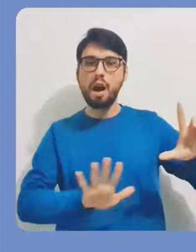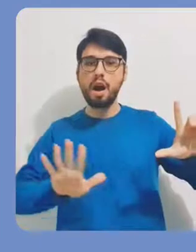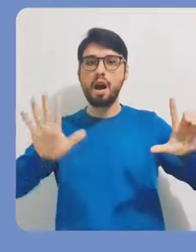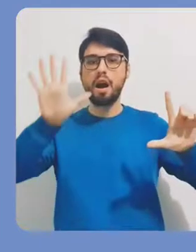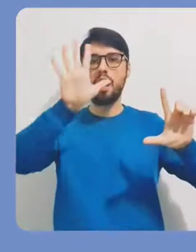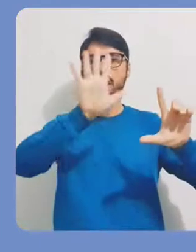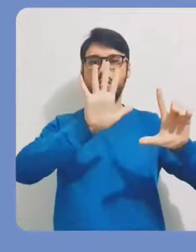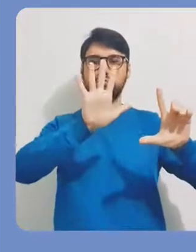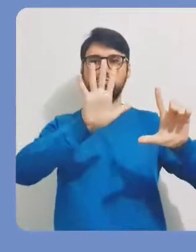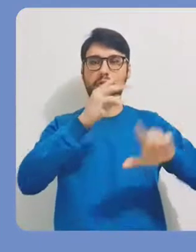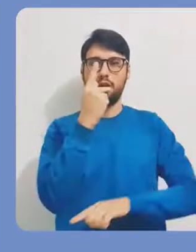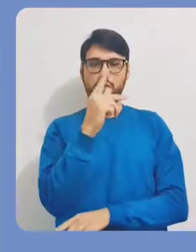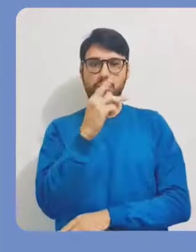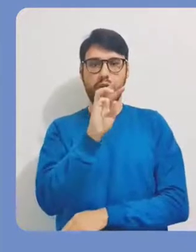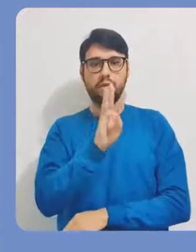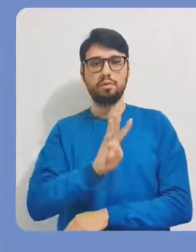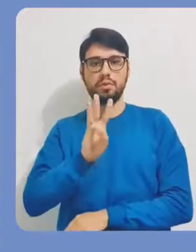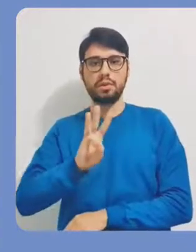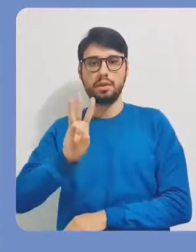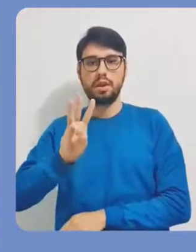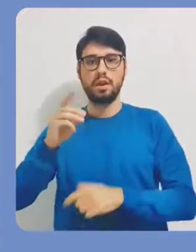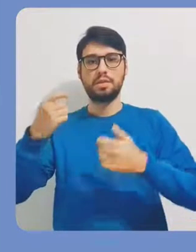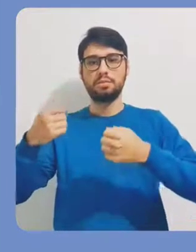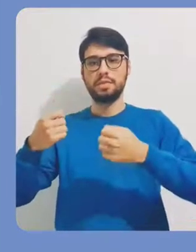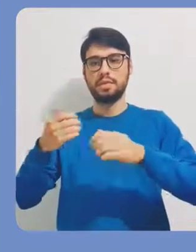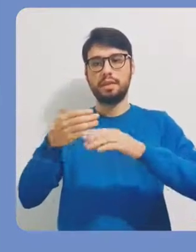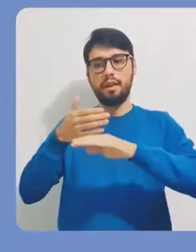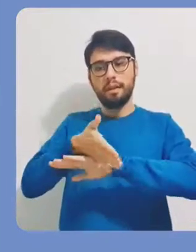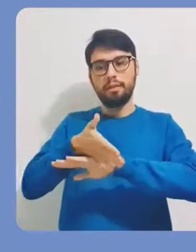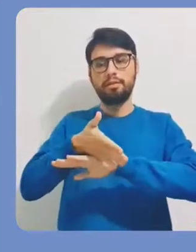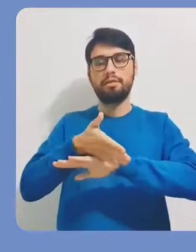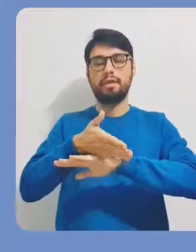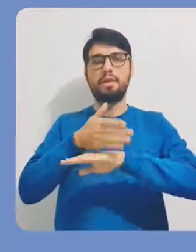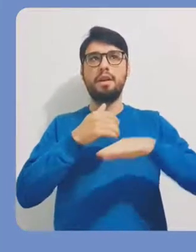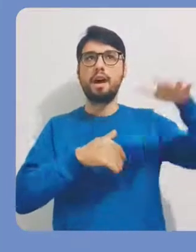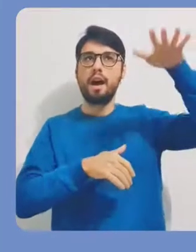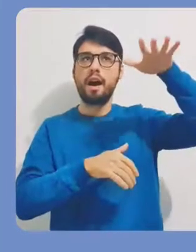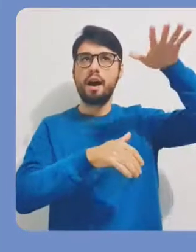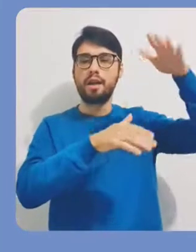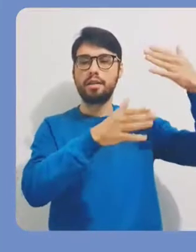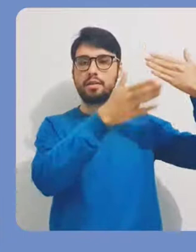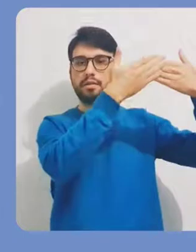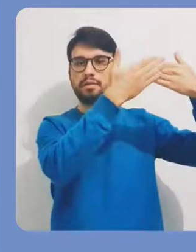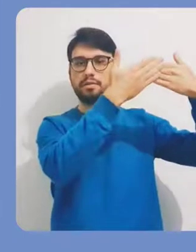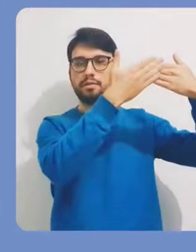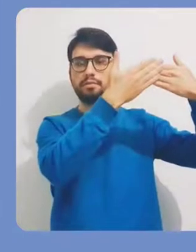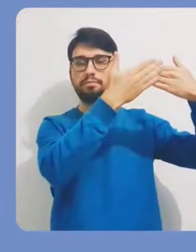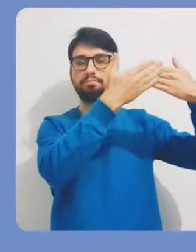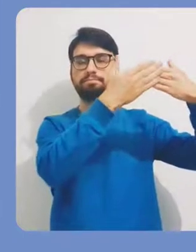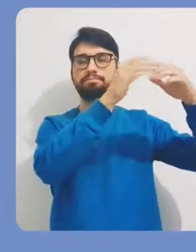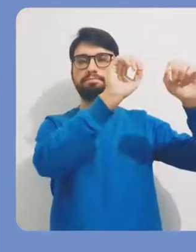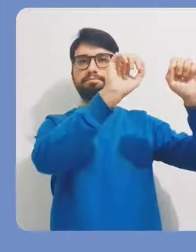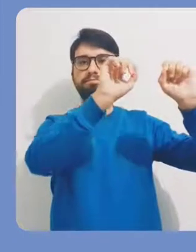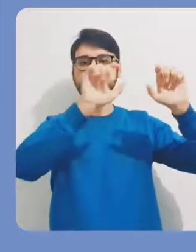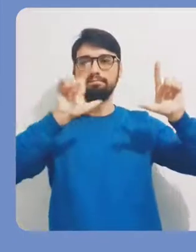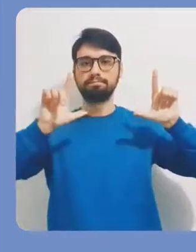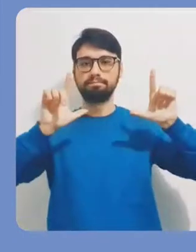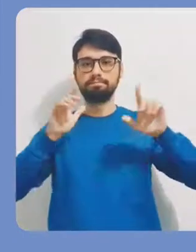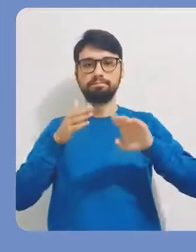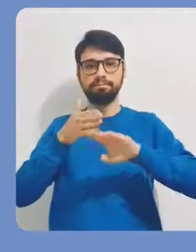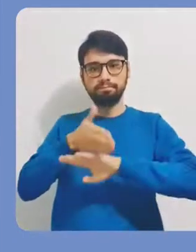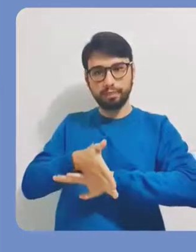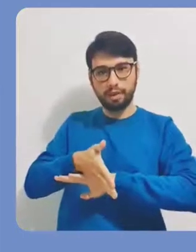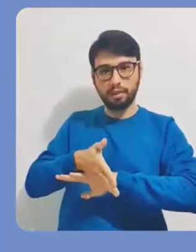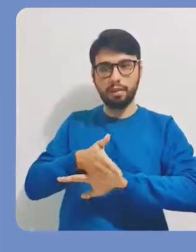Então para fazer as alterações nestas questões do layout da página, a gente deve entrar na área restrita de